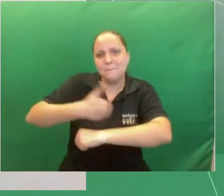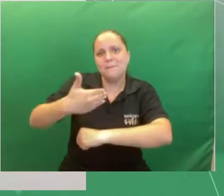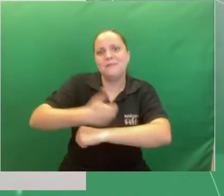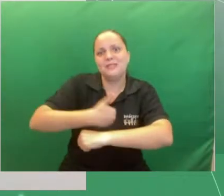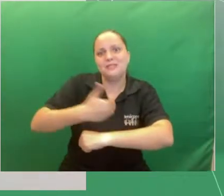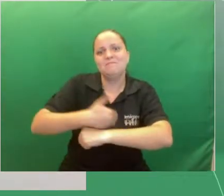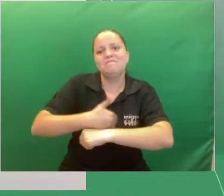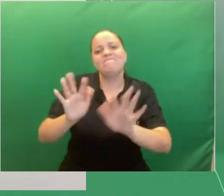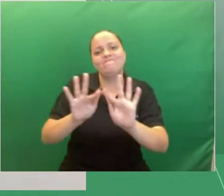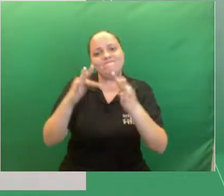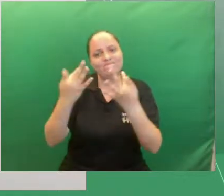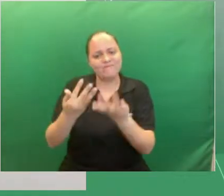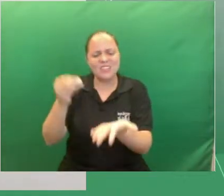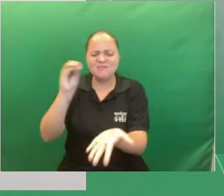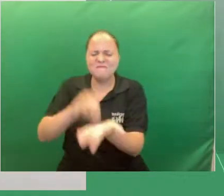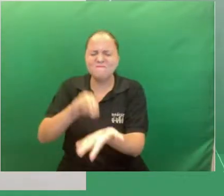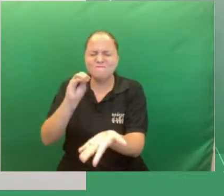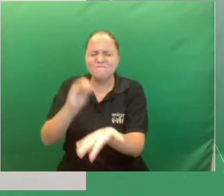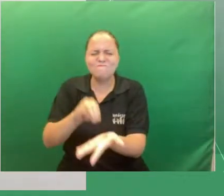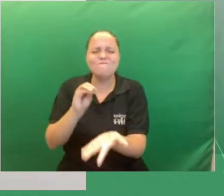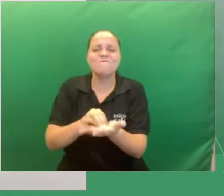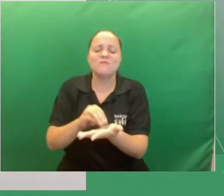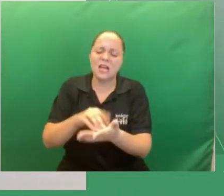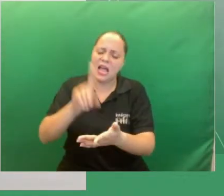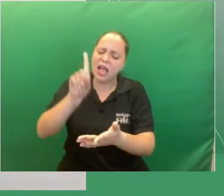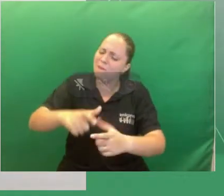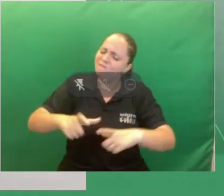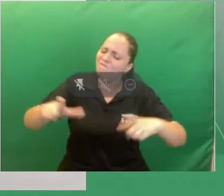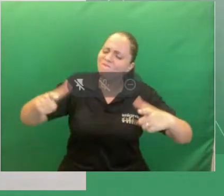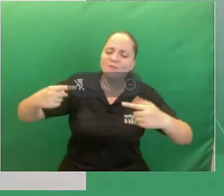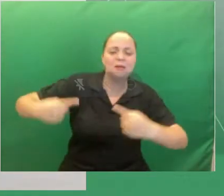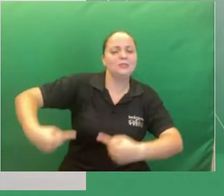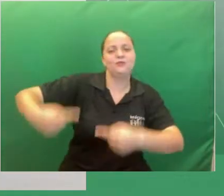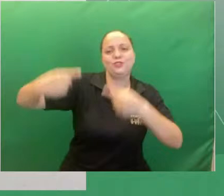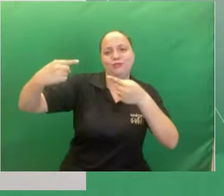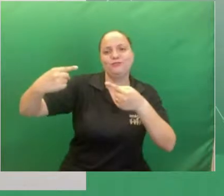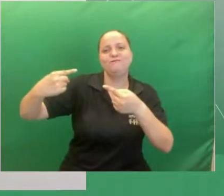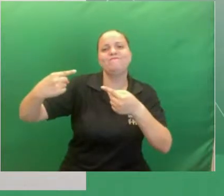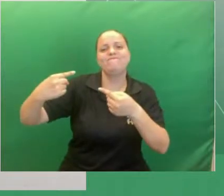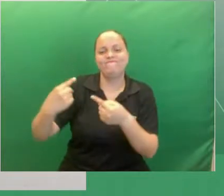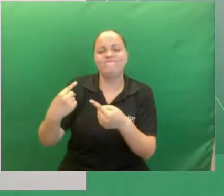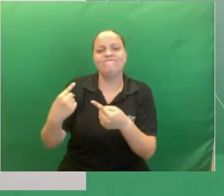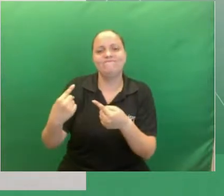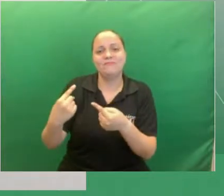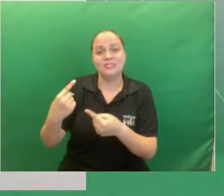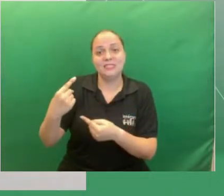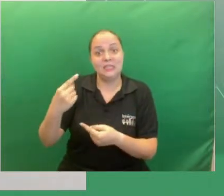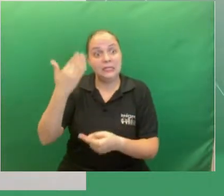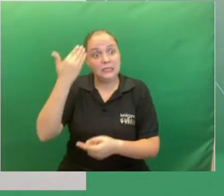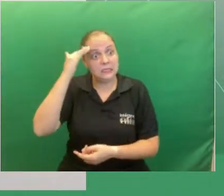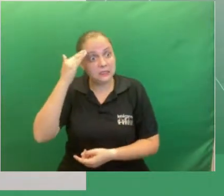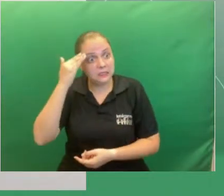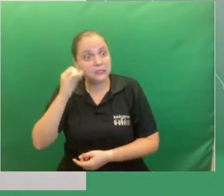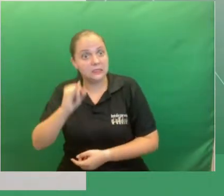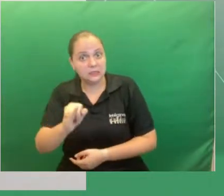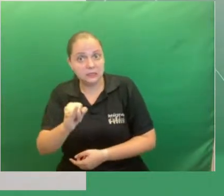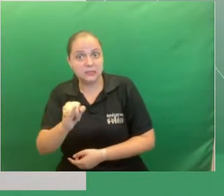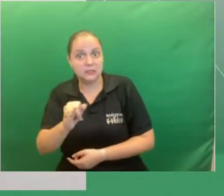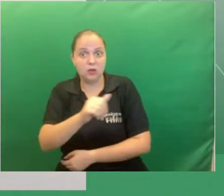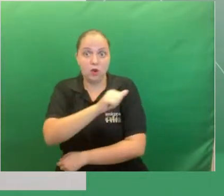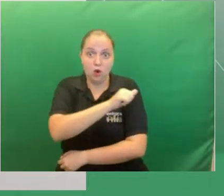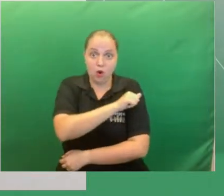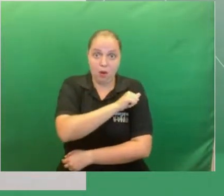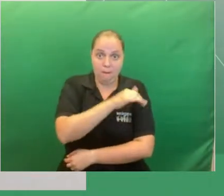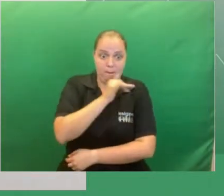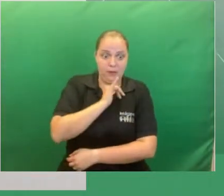né esse está sendo o maior desafio pelo fato de que de entender se o aluno se as ferramentas que eu estou